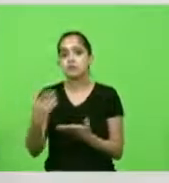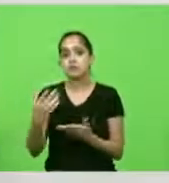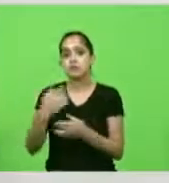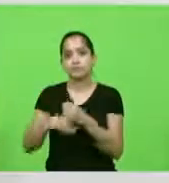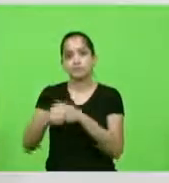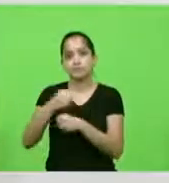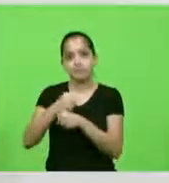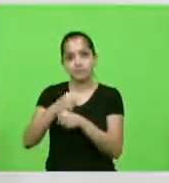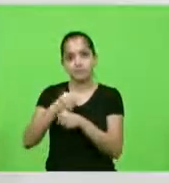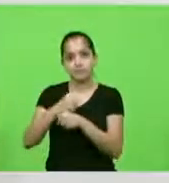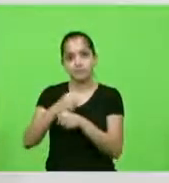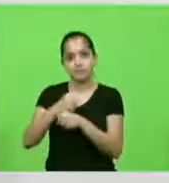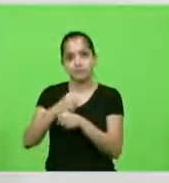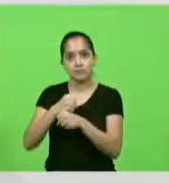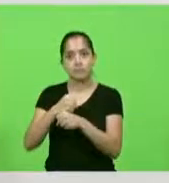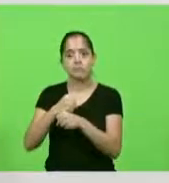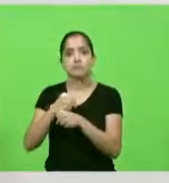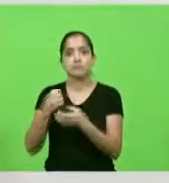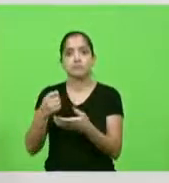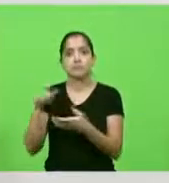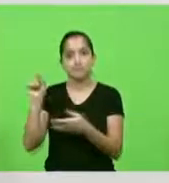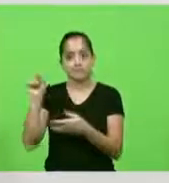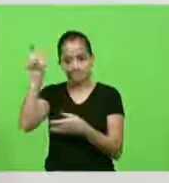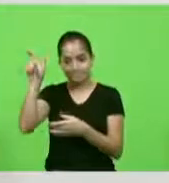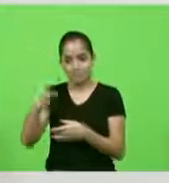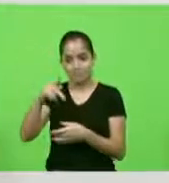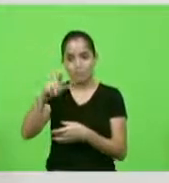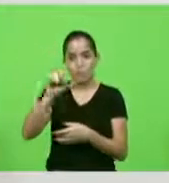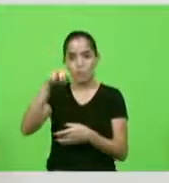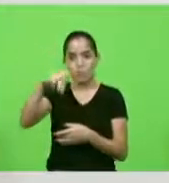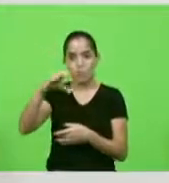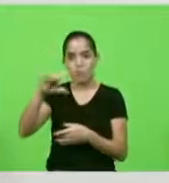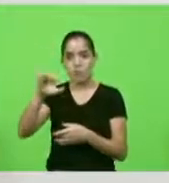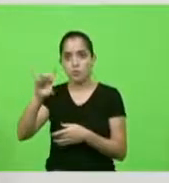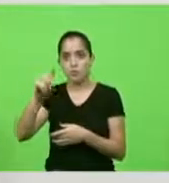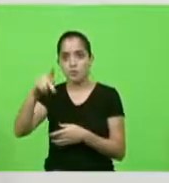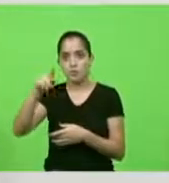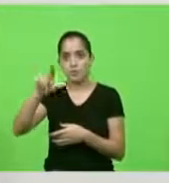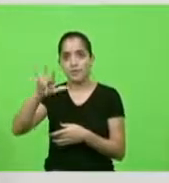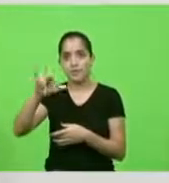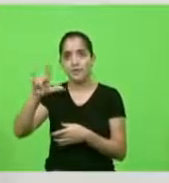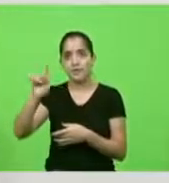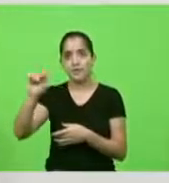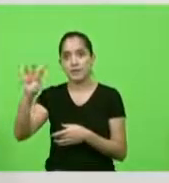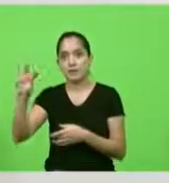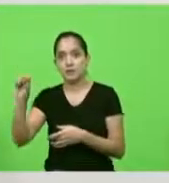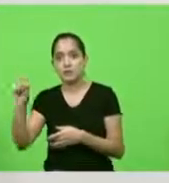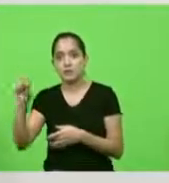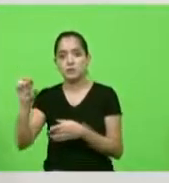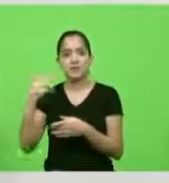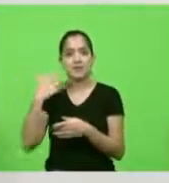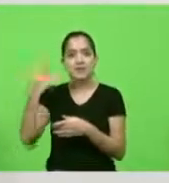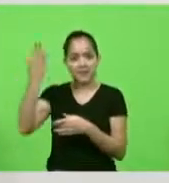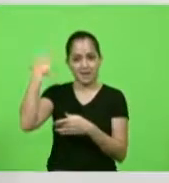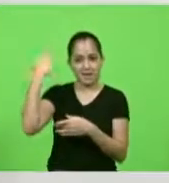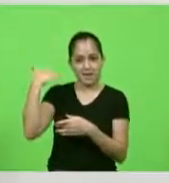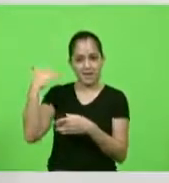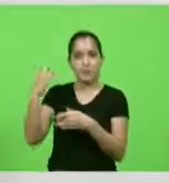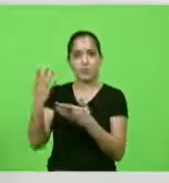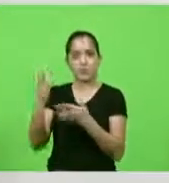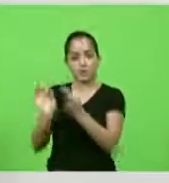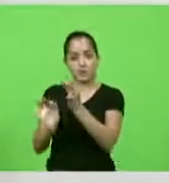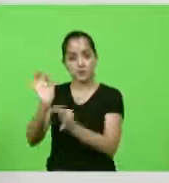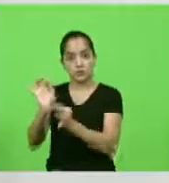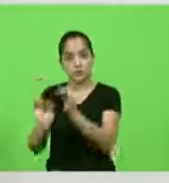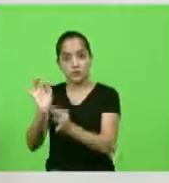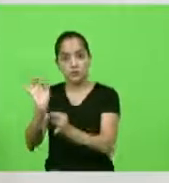Pôncio Pilates que deveria ter cumprido seu papel enquanto juiz mesmo diante de